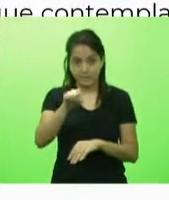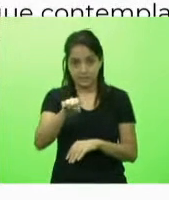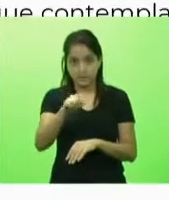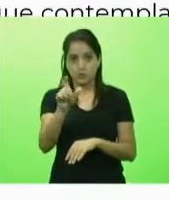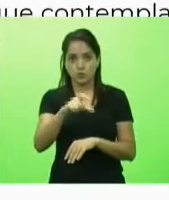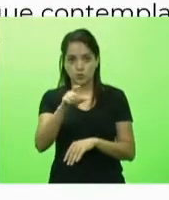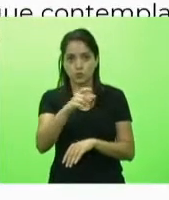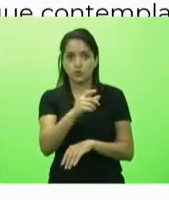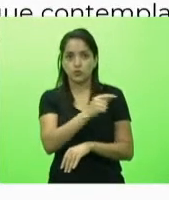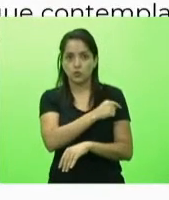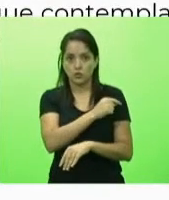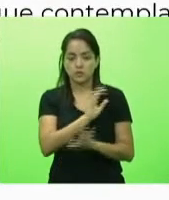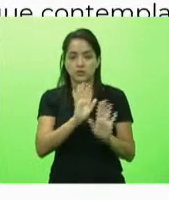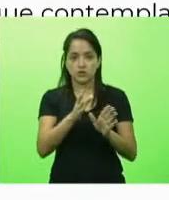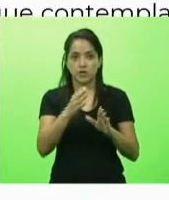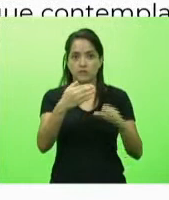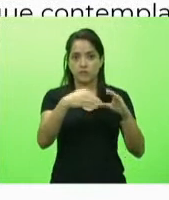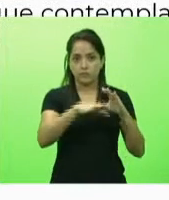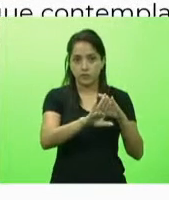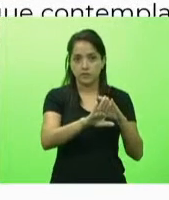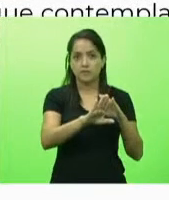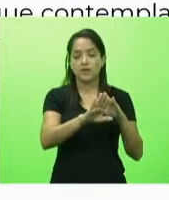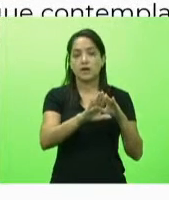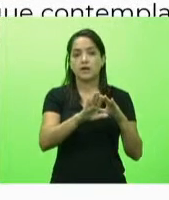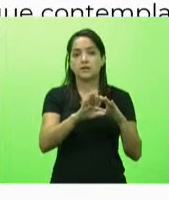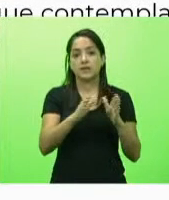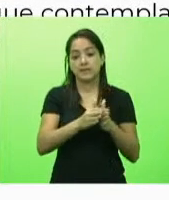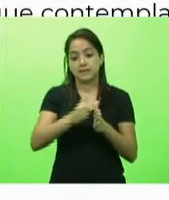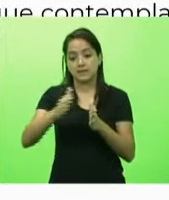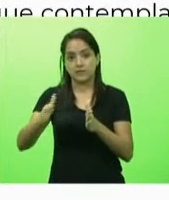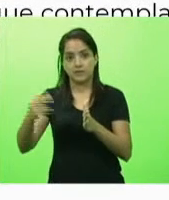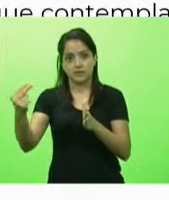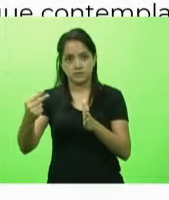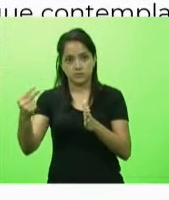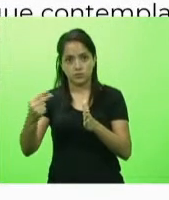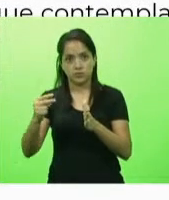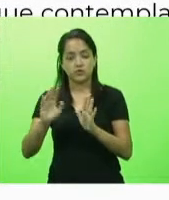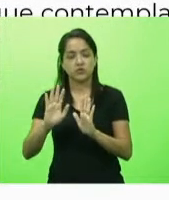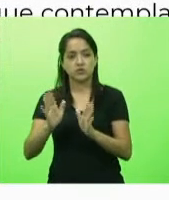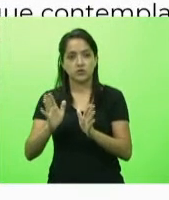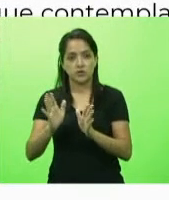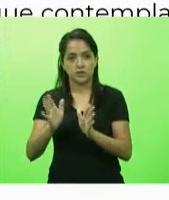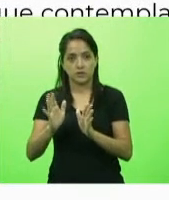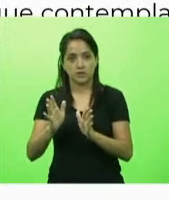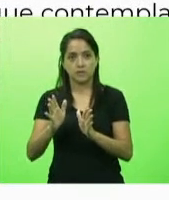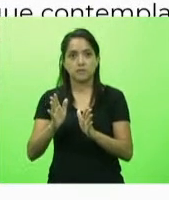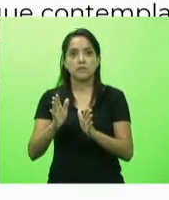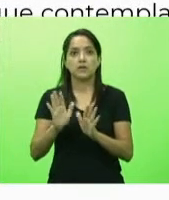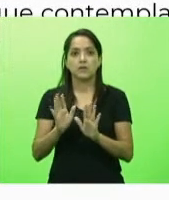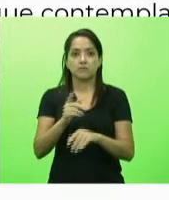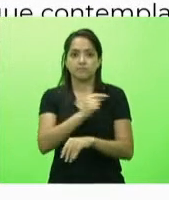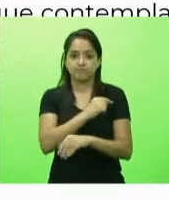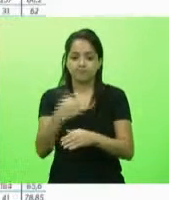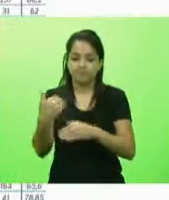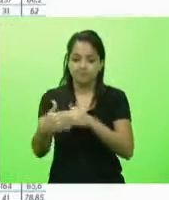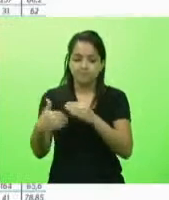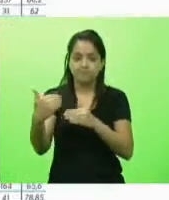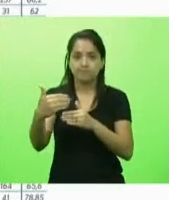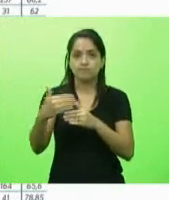já foram encaminhadas e da fase 2 do D2 já também temos alguma vacinação em andamento